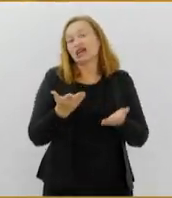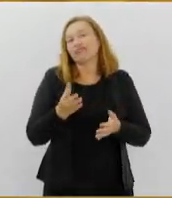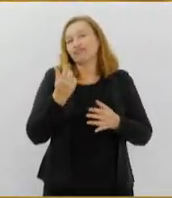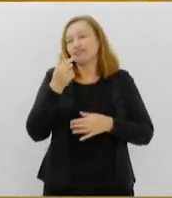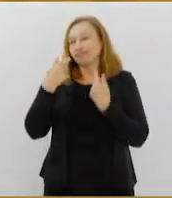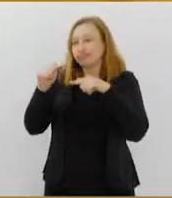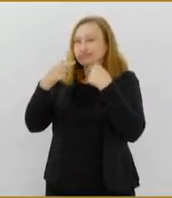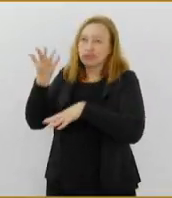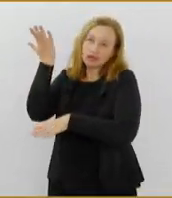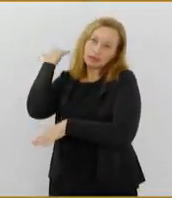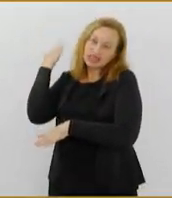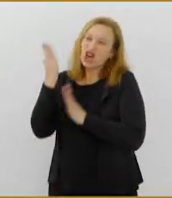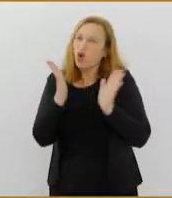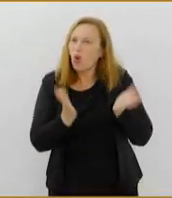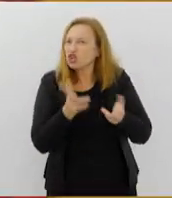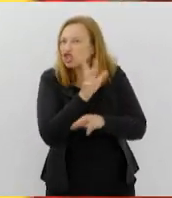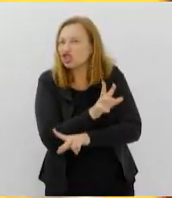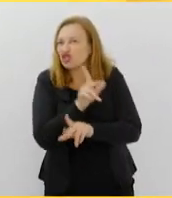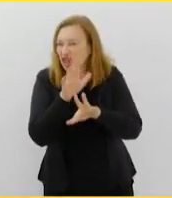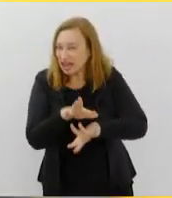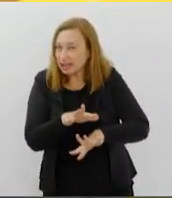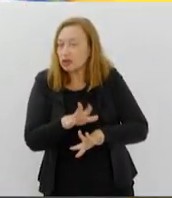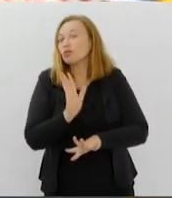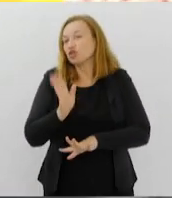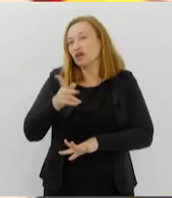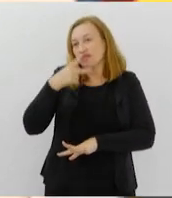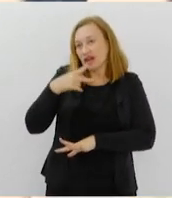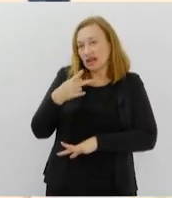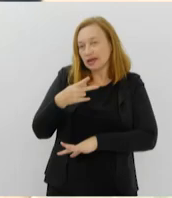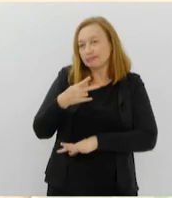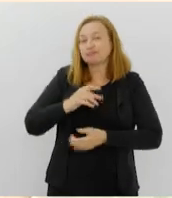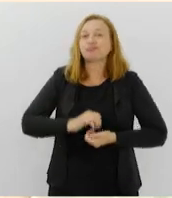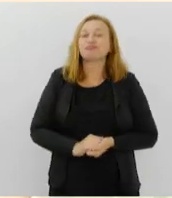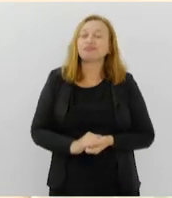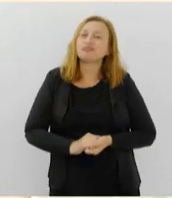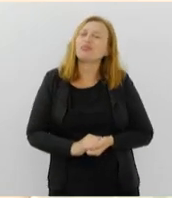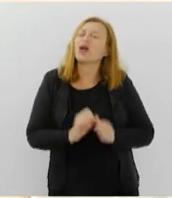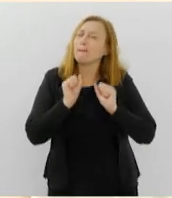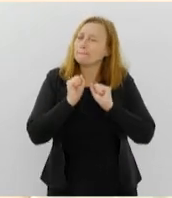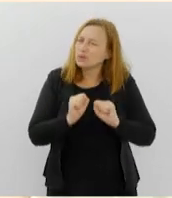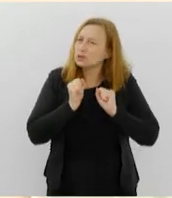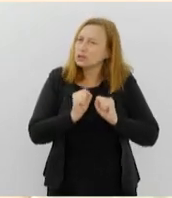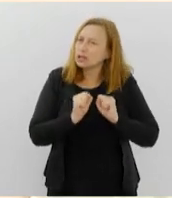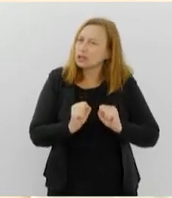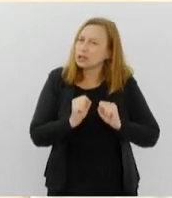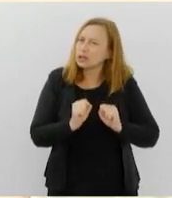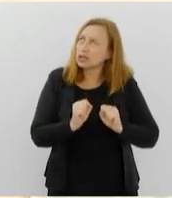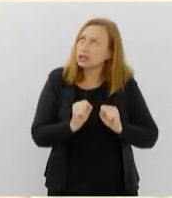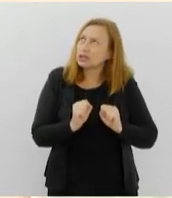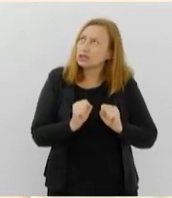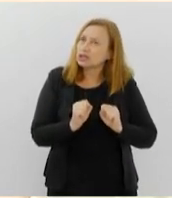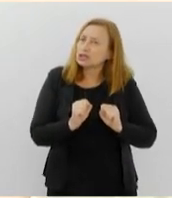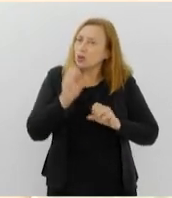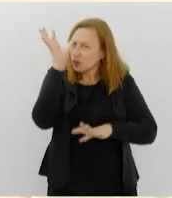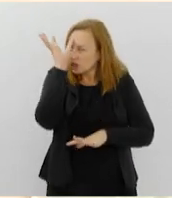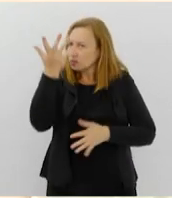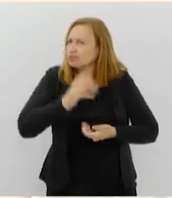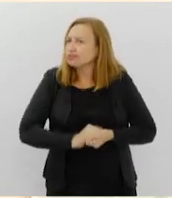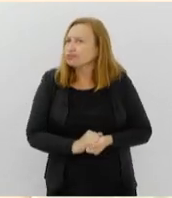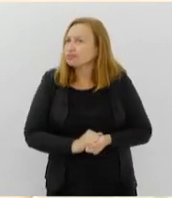tanto em relação ao passado, conforme citei aí para a senhora, ele poderia ser ou pode ser uma solução?